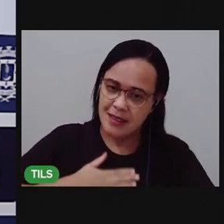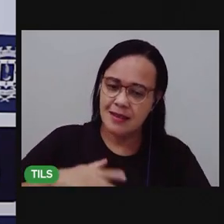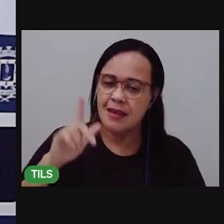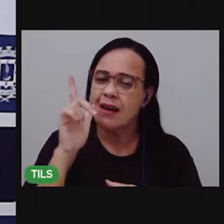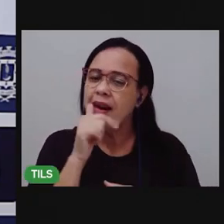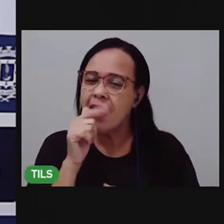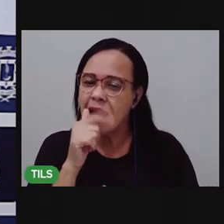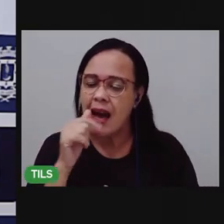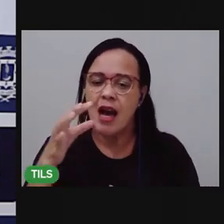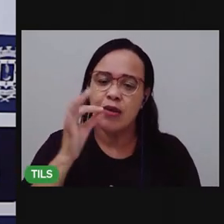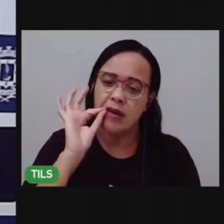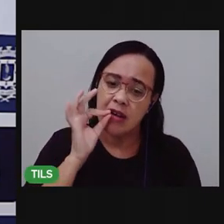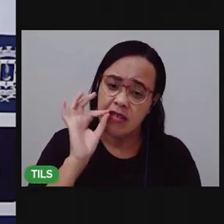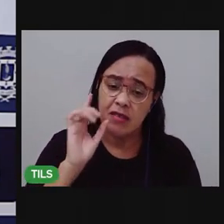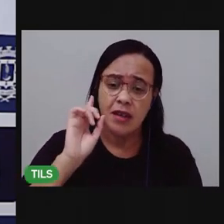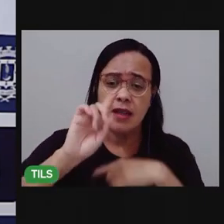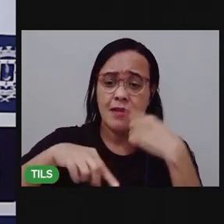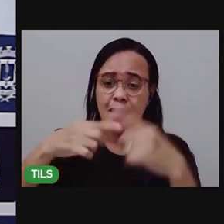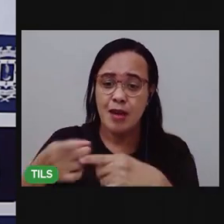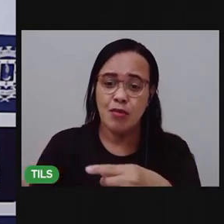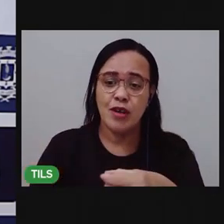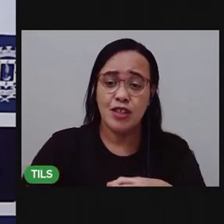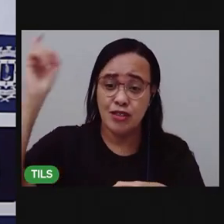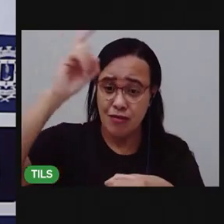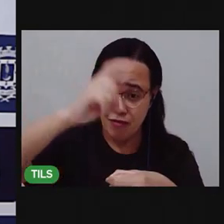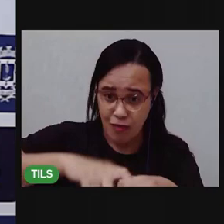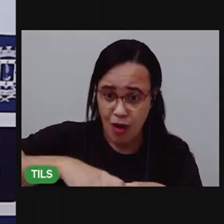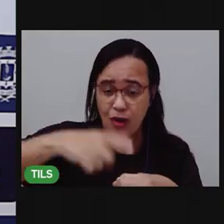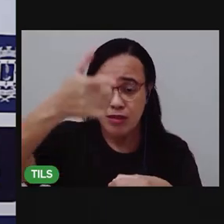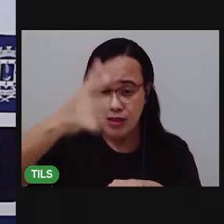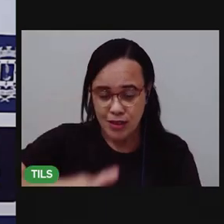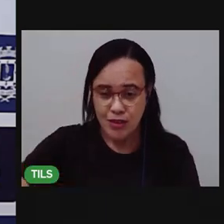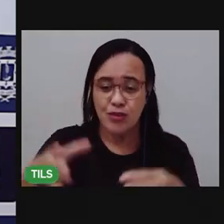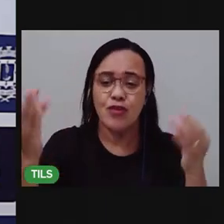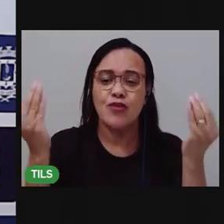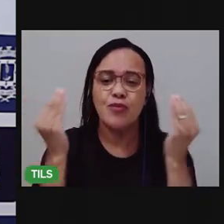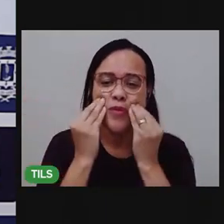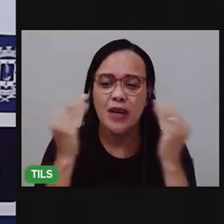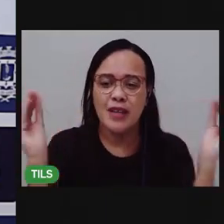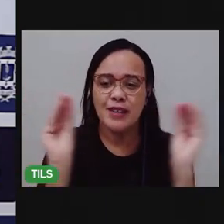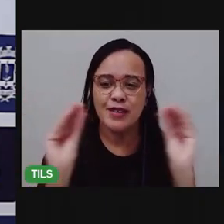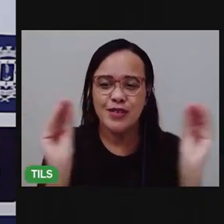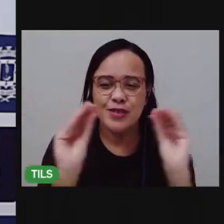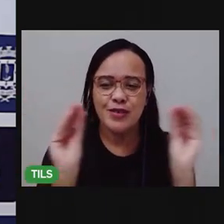outra aula, tá bom? Beijo, até daqui a pouquinho. Tchau!